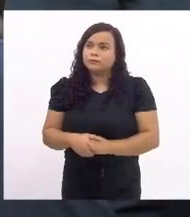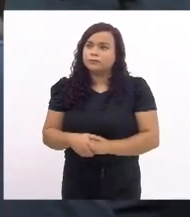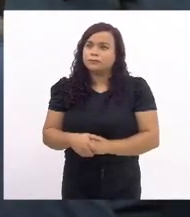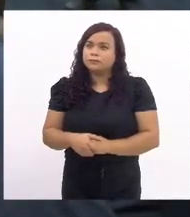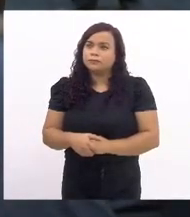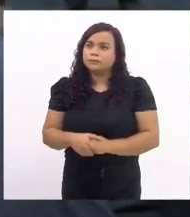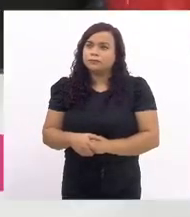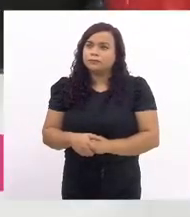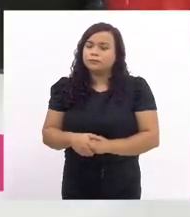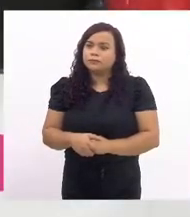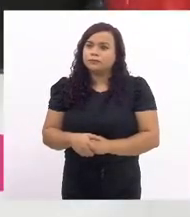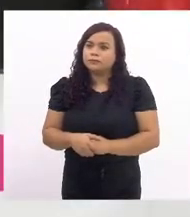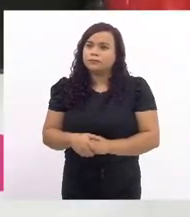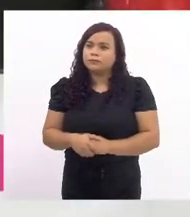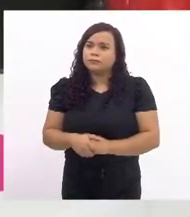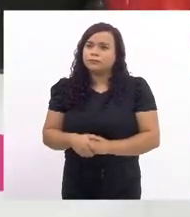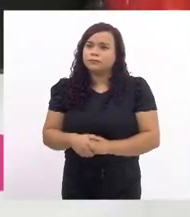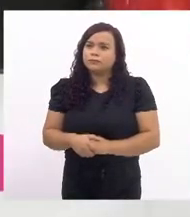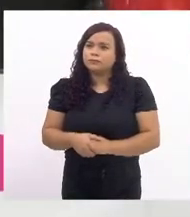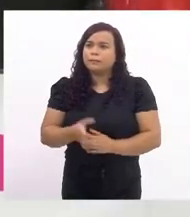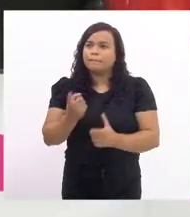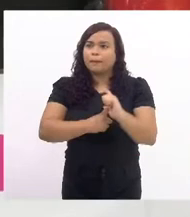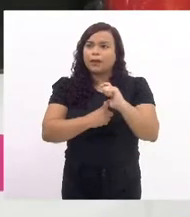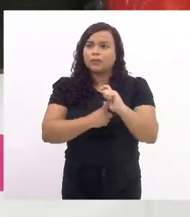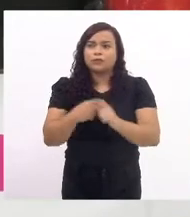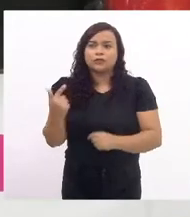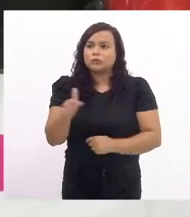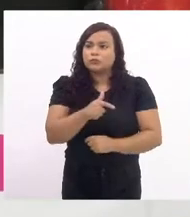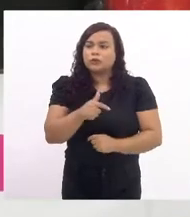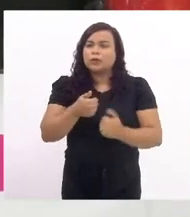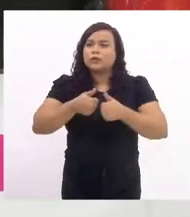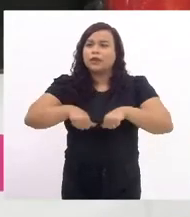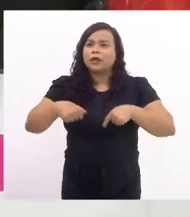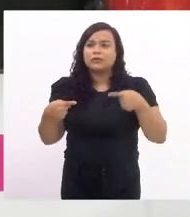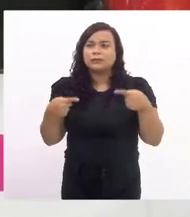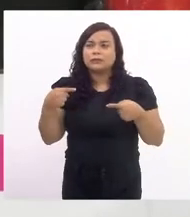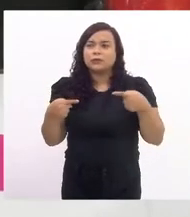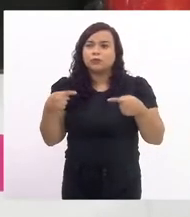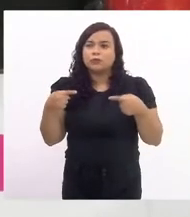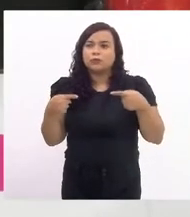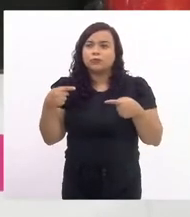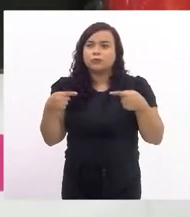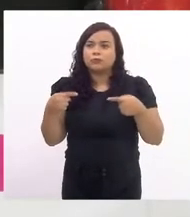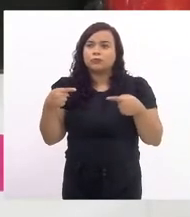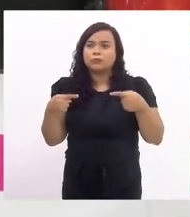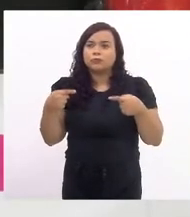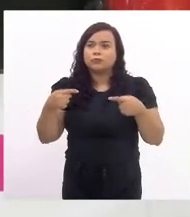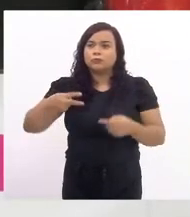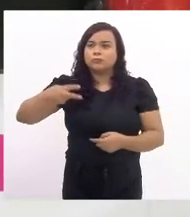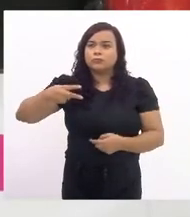É, na verdade, não está pendente de parecer e está em segunda discussão. Não cabe emenda.